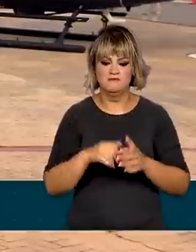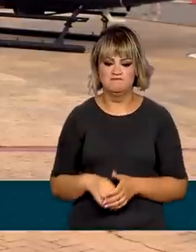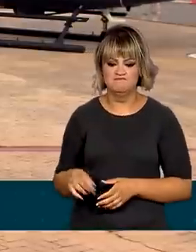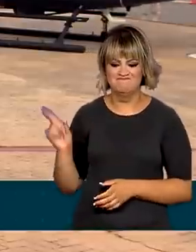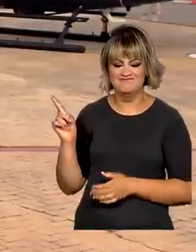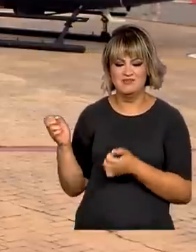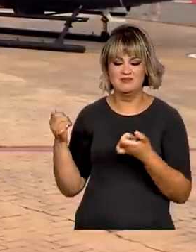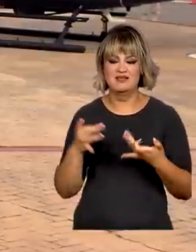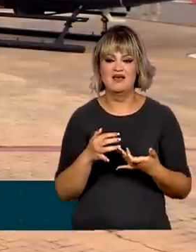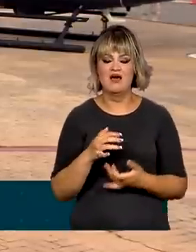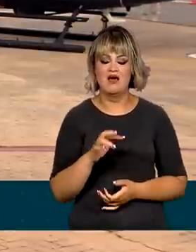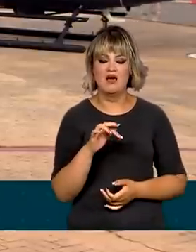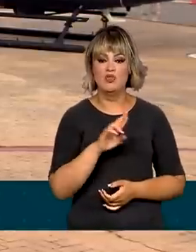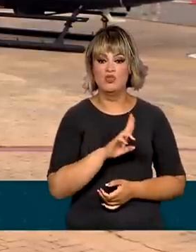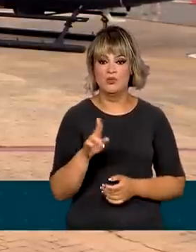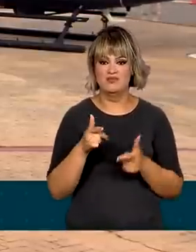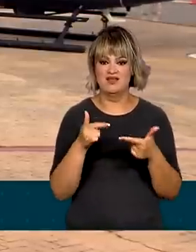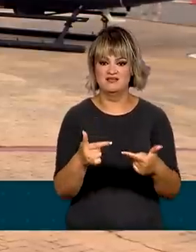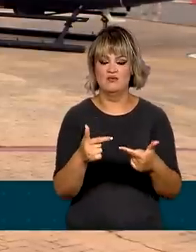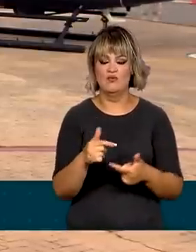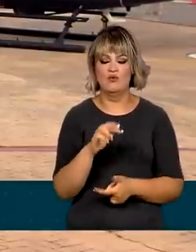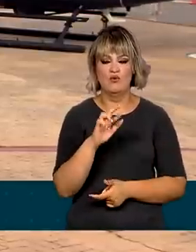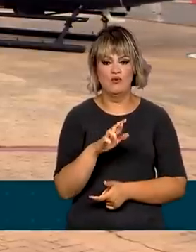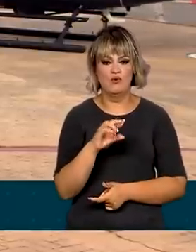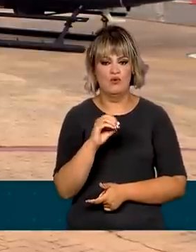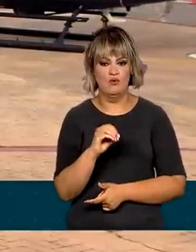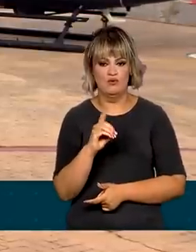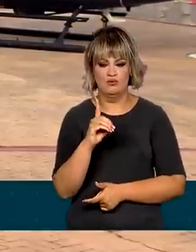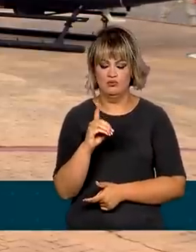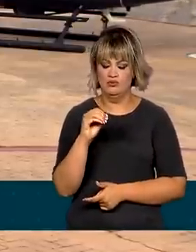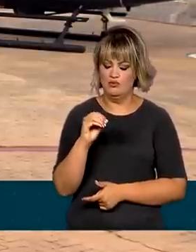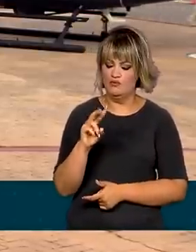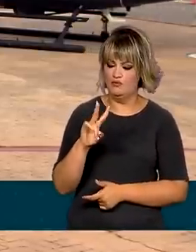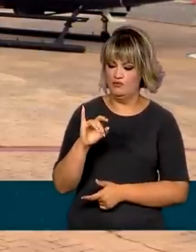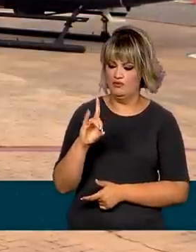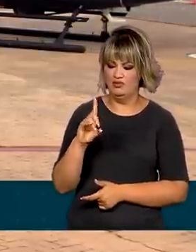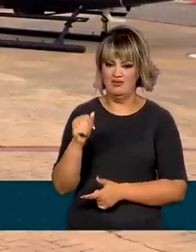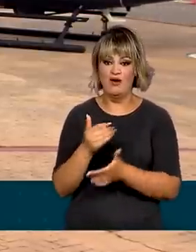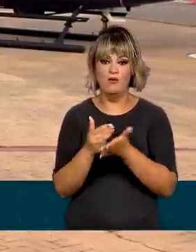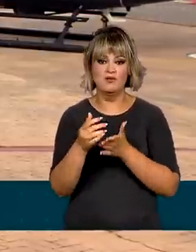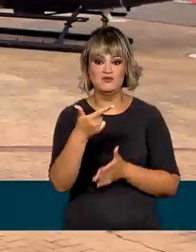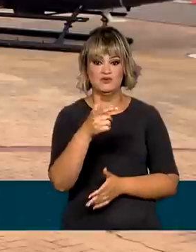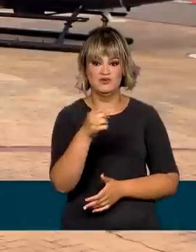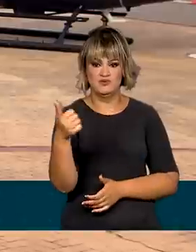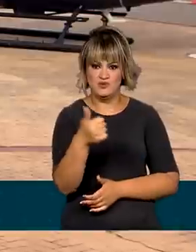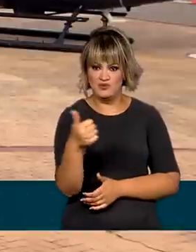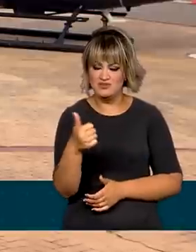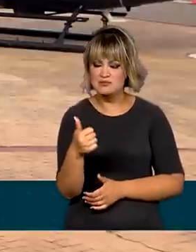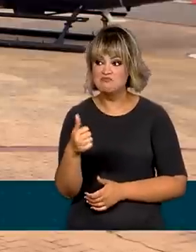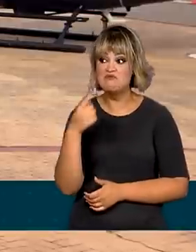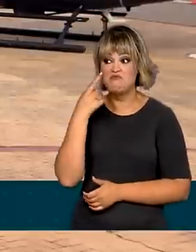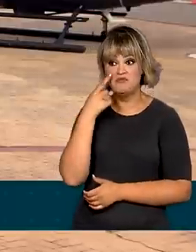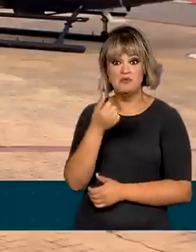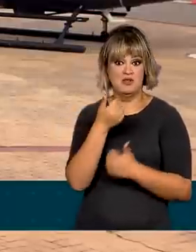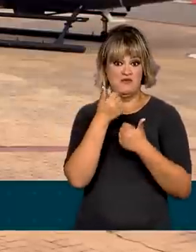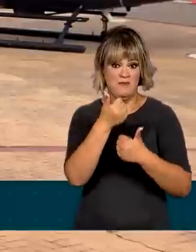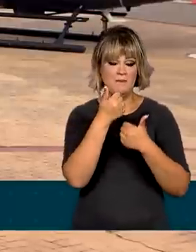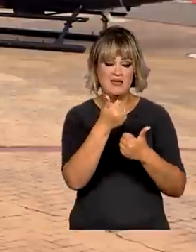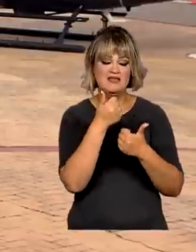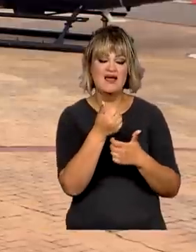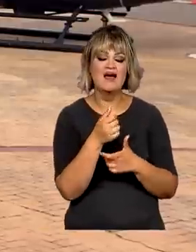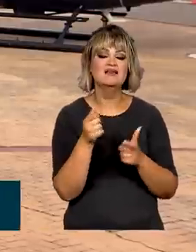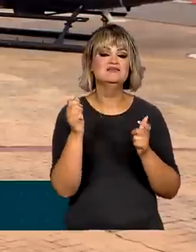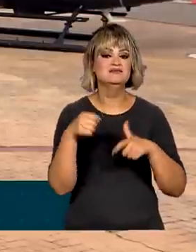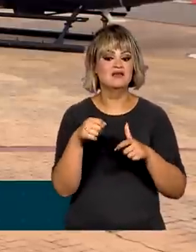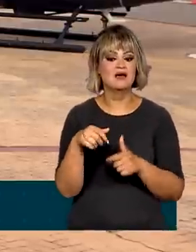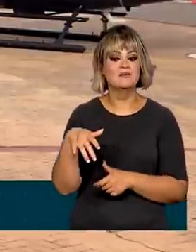Rodovida foi instituída pela Polícia Rodoviária Federal em 2011. Os bons resultados fizeram com que ela